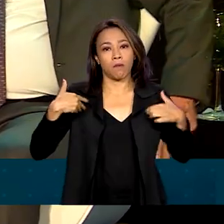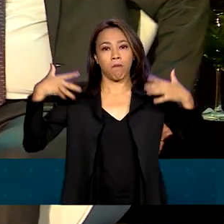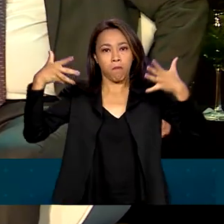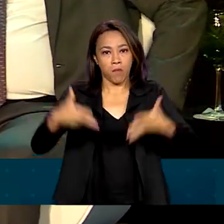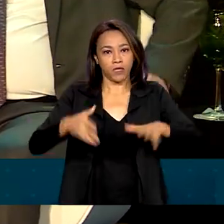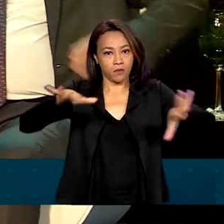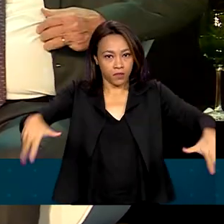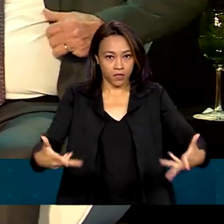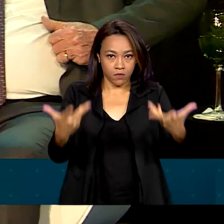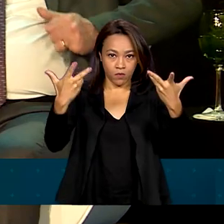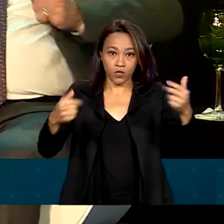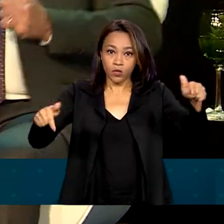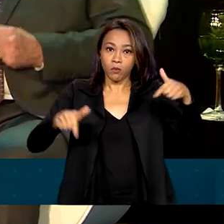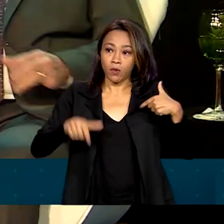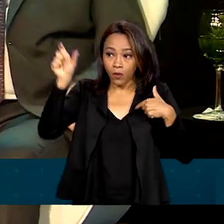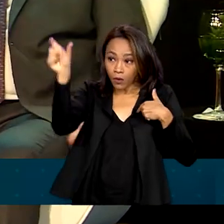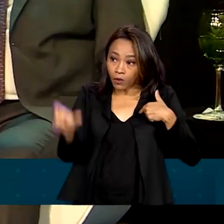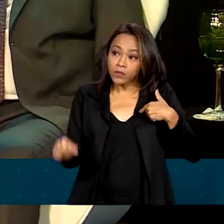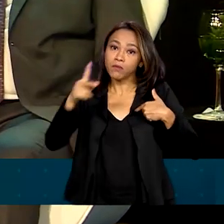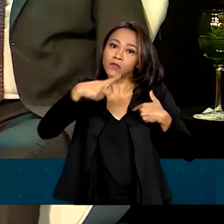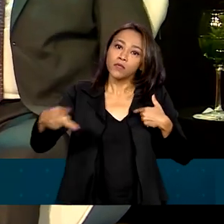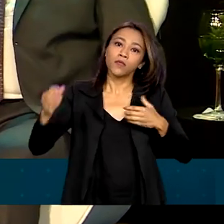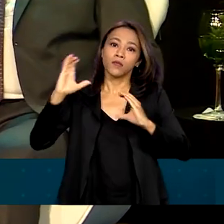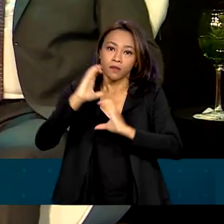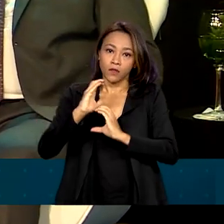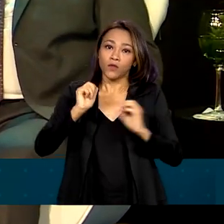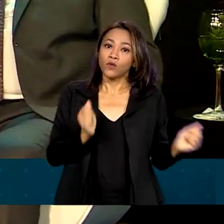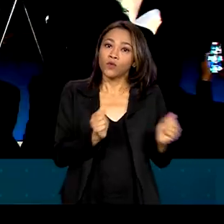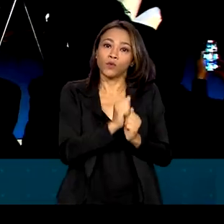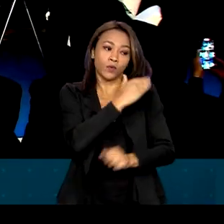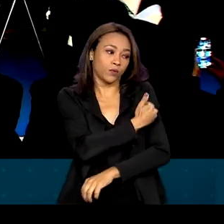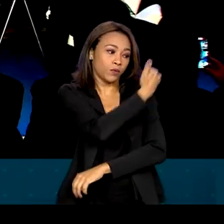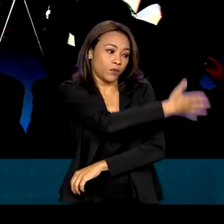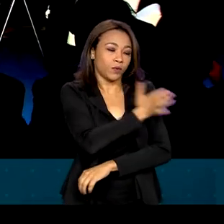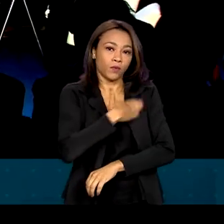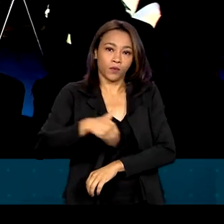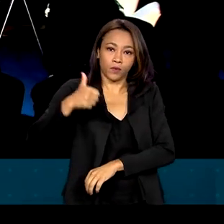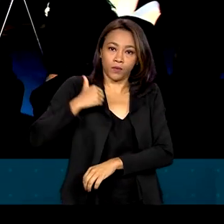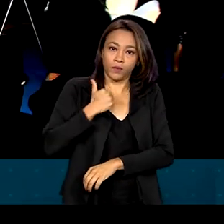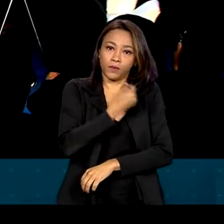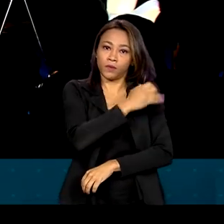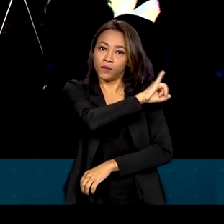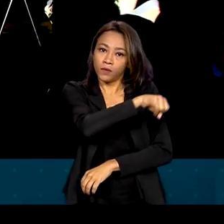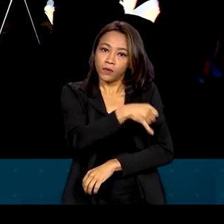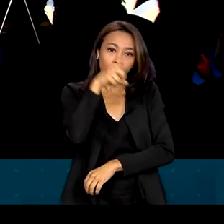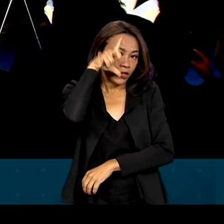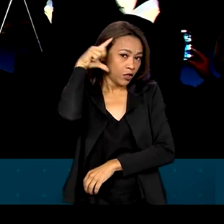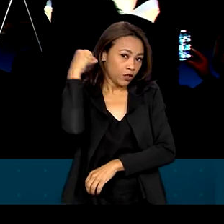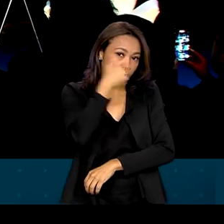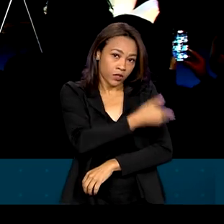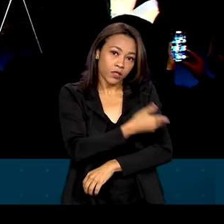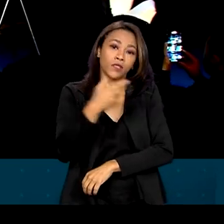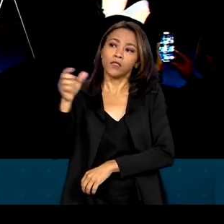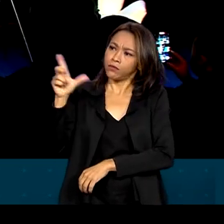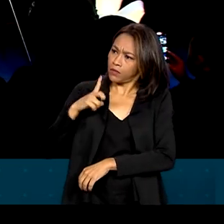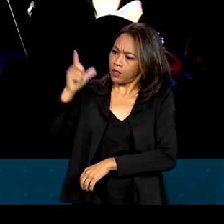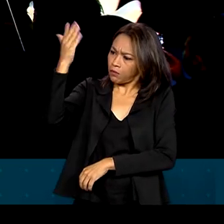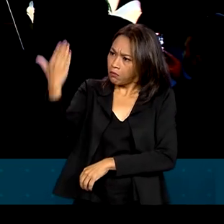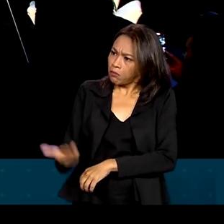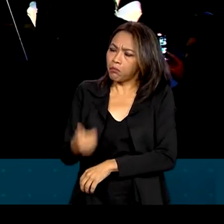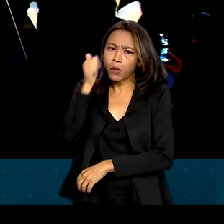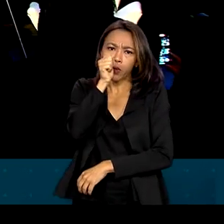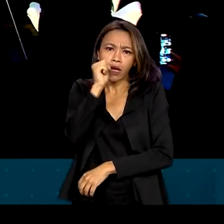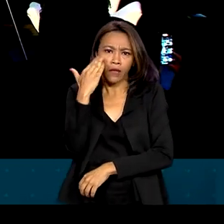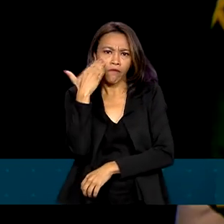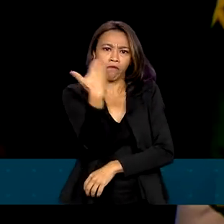da cerimônia de posse acompanhado da primeira dama, Janja. Lula falou sobre o avanço de ter uma mulher à frente